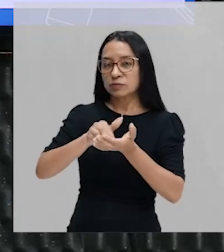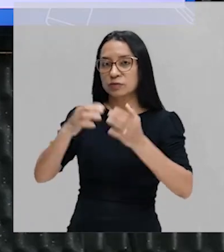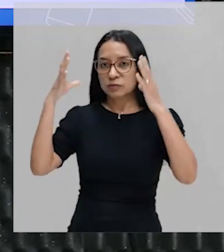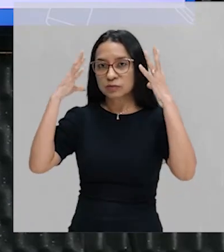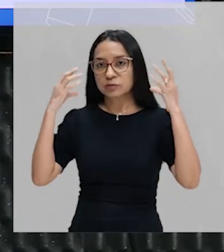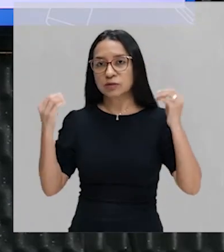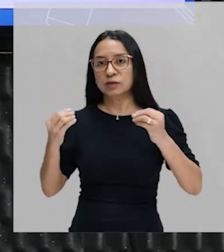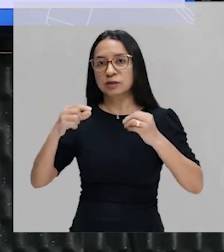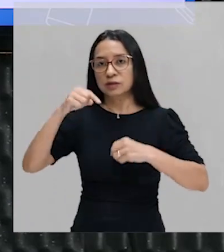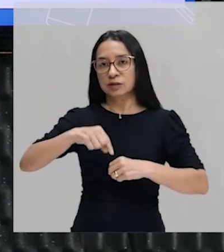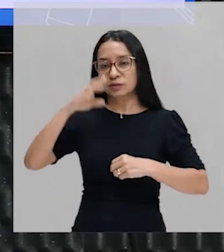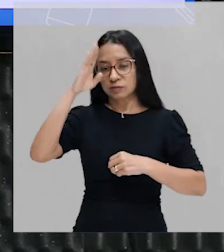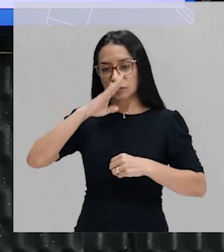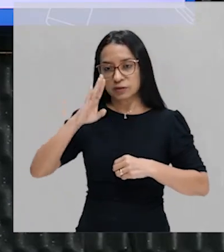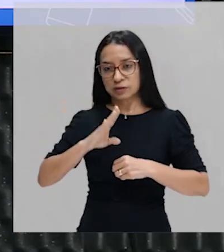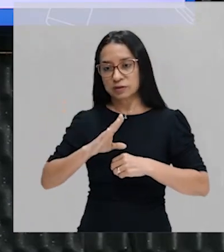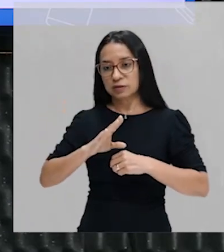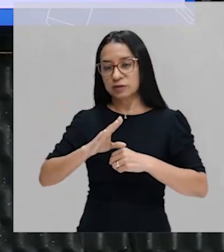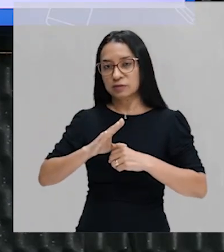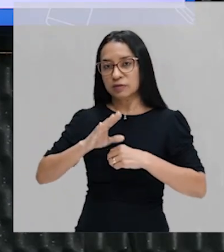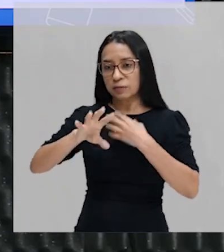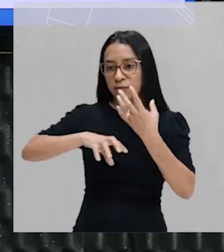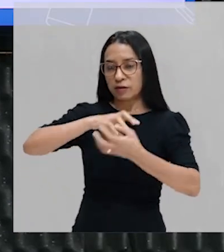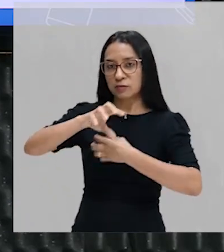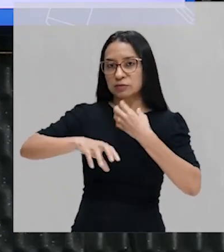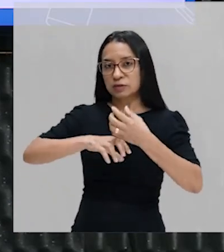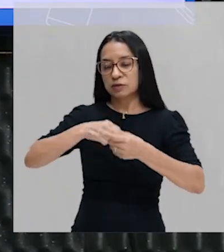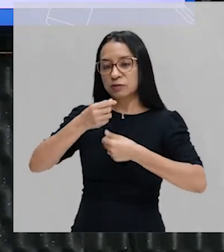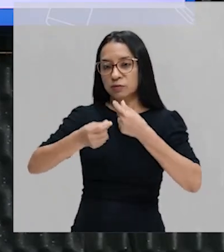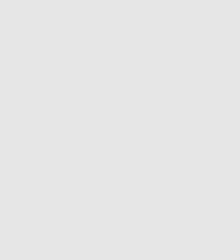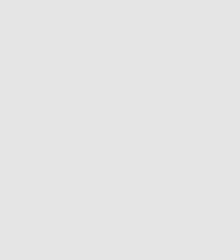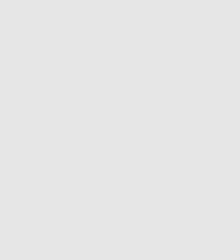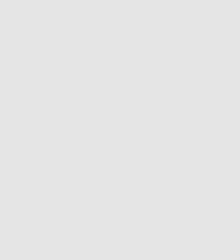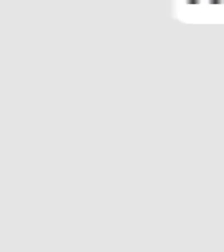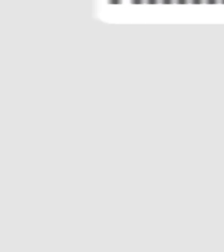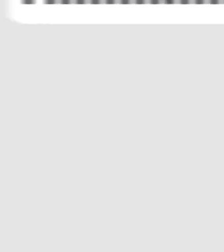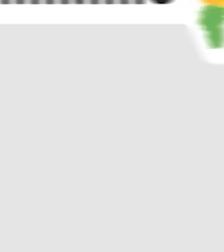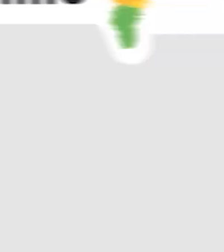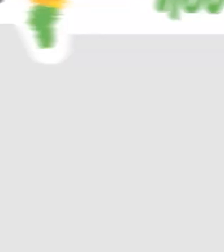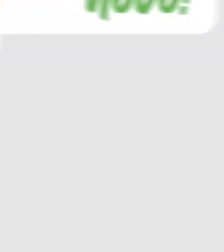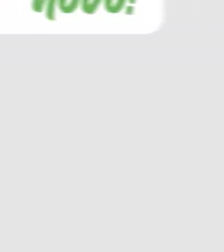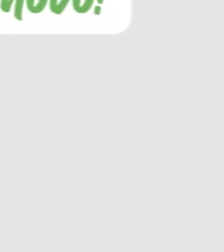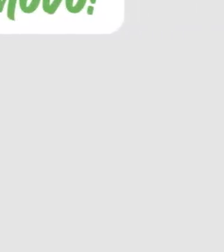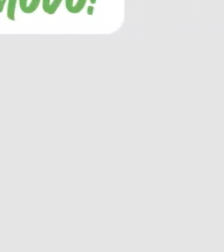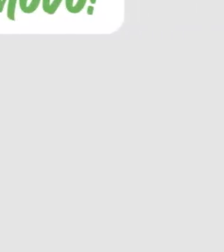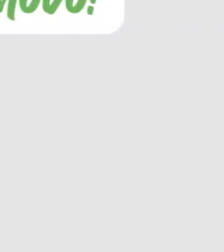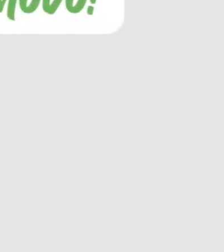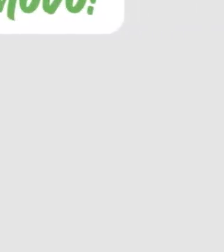sucareira. Ok, galerinha? Um grande abraço e até o próximo encontro. e